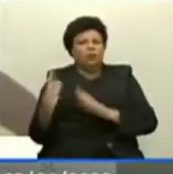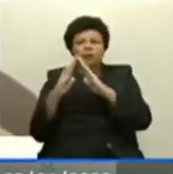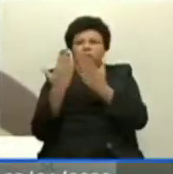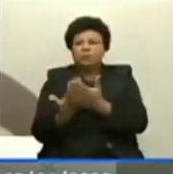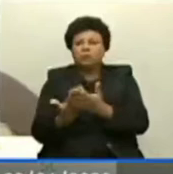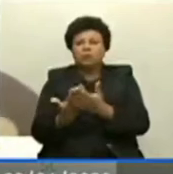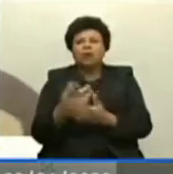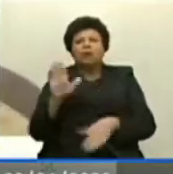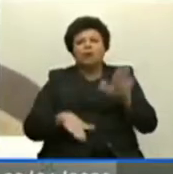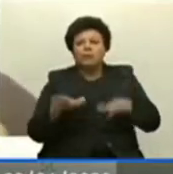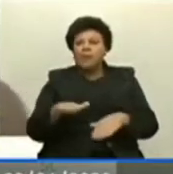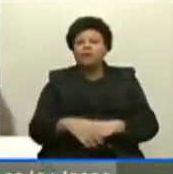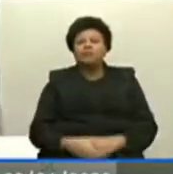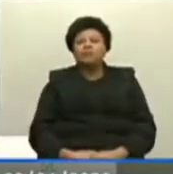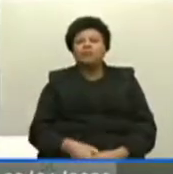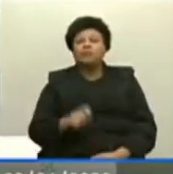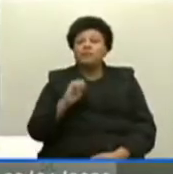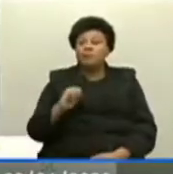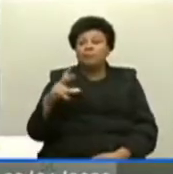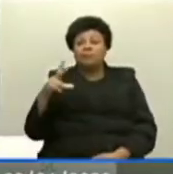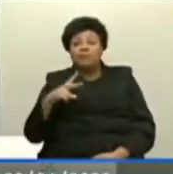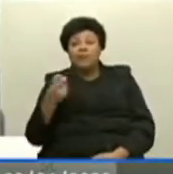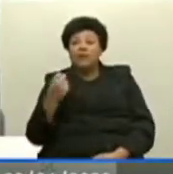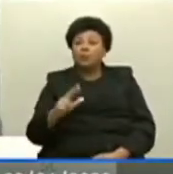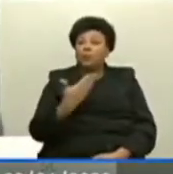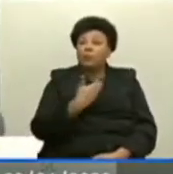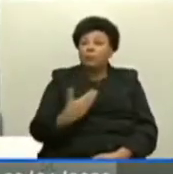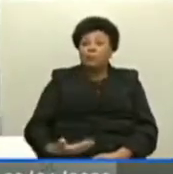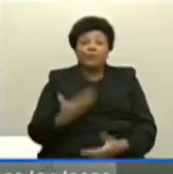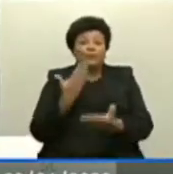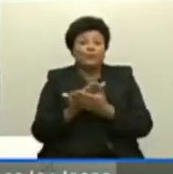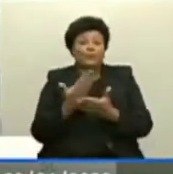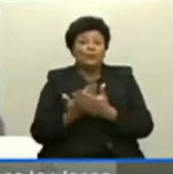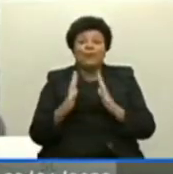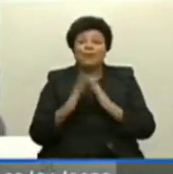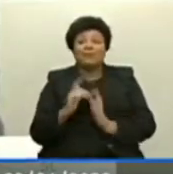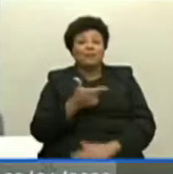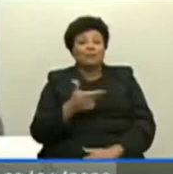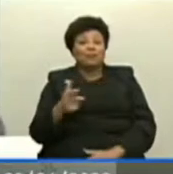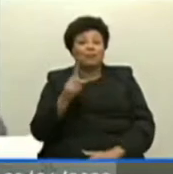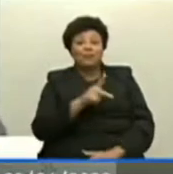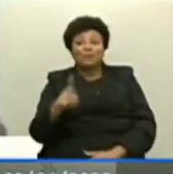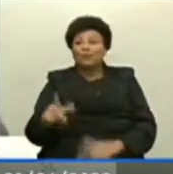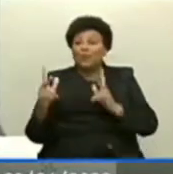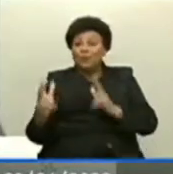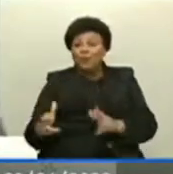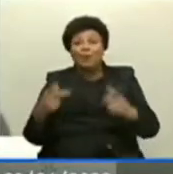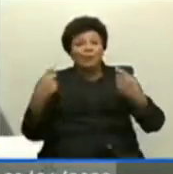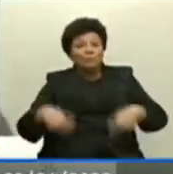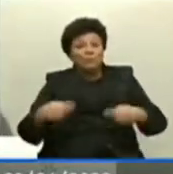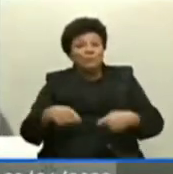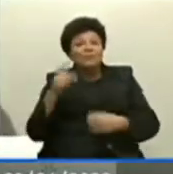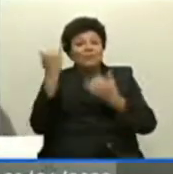independente aqui se privado ou público, estudar em casa sem o professor ali não é a mesma coisa e a gente precisa dessa